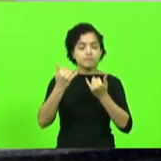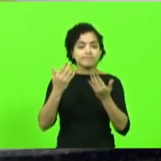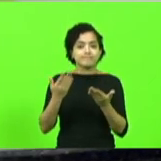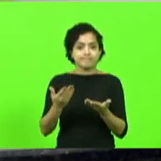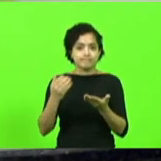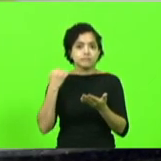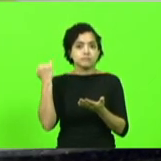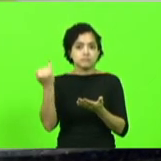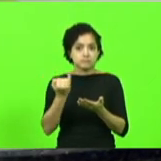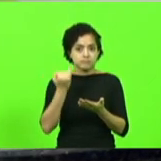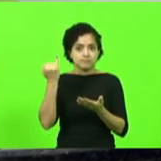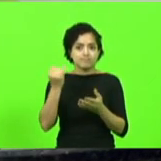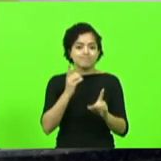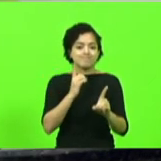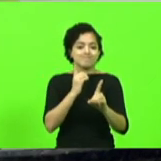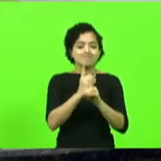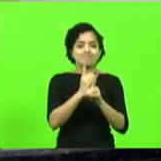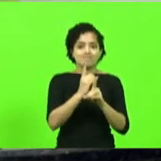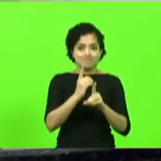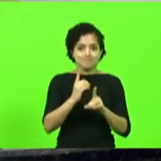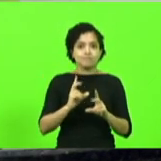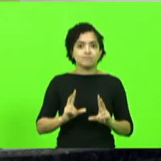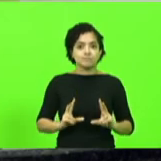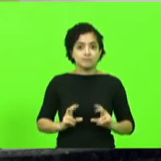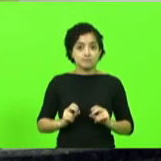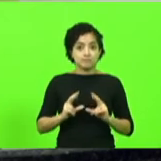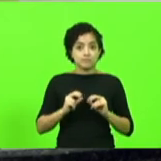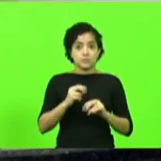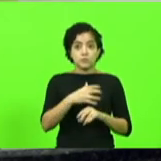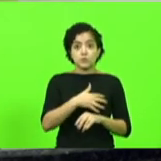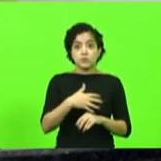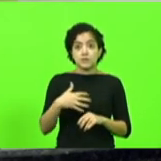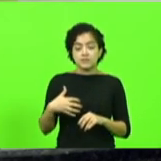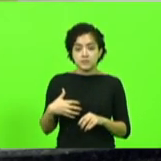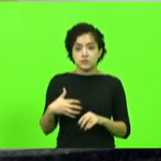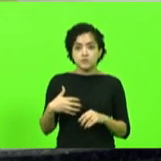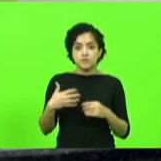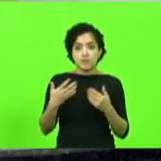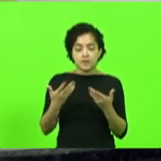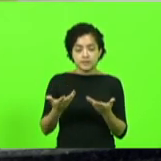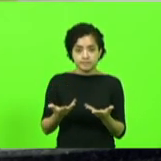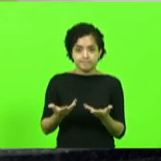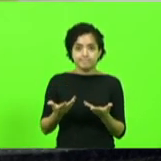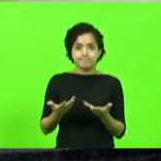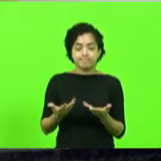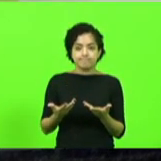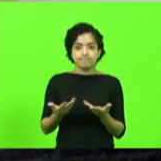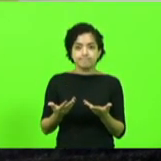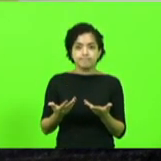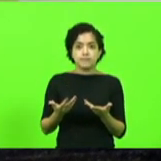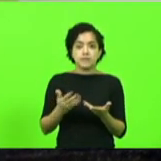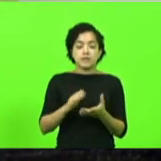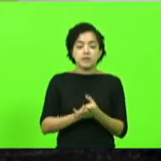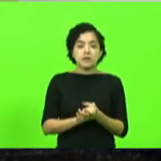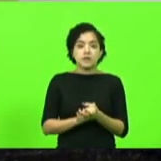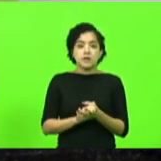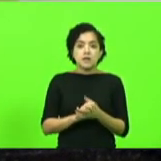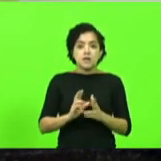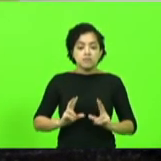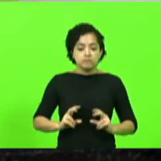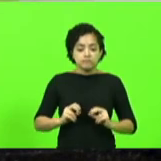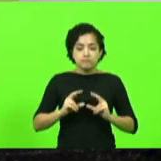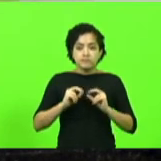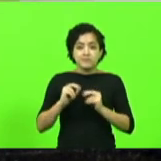do diagnóstico do câncer de mama. A incidência do câncer entre as mulheres mais